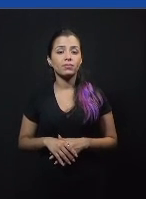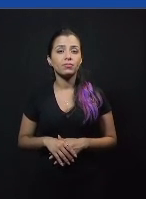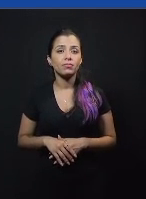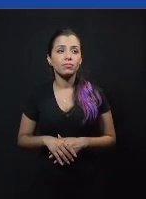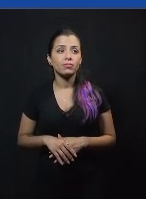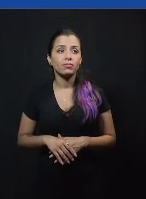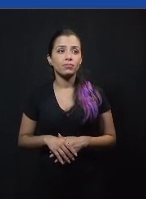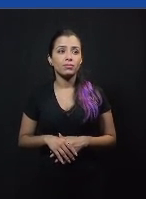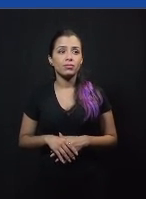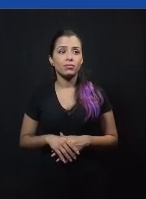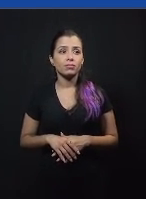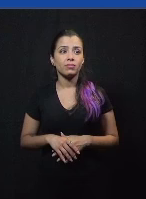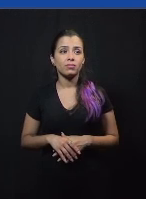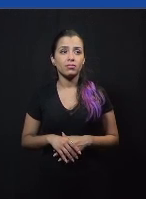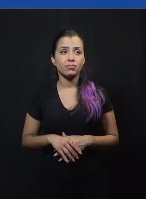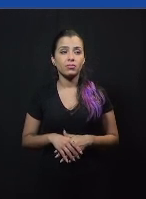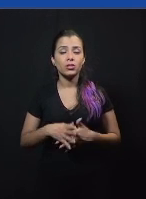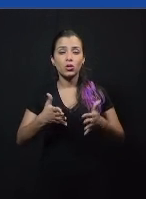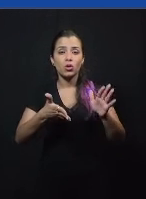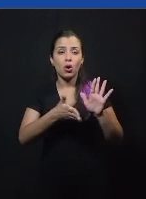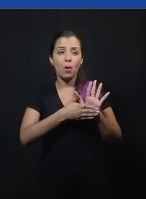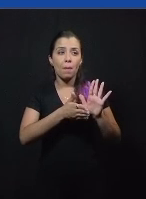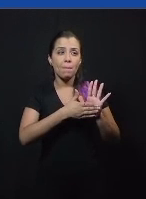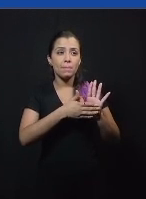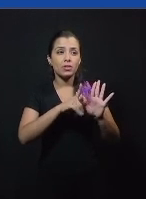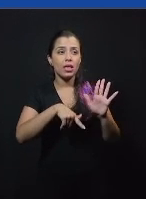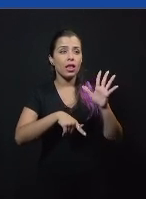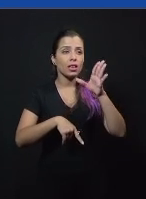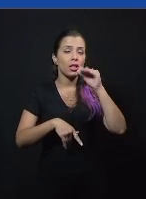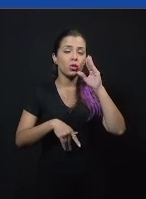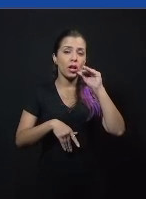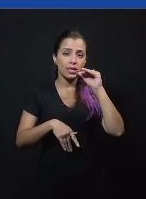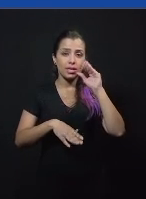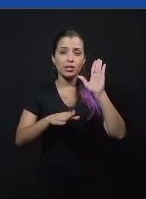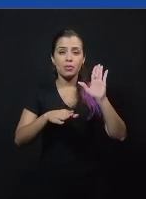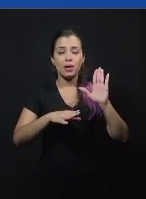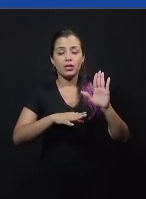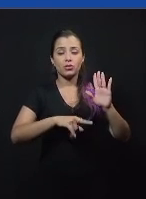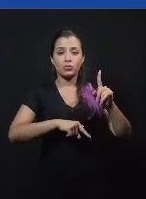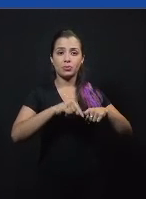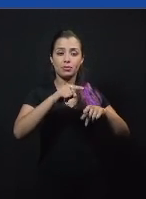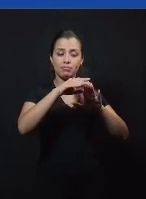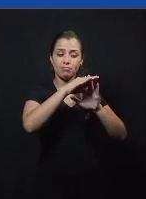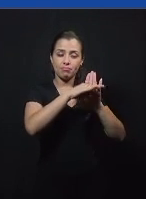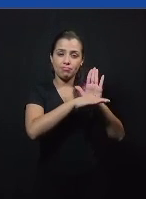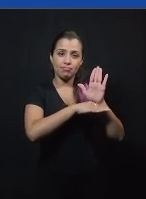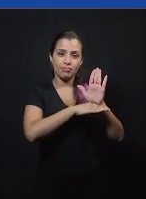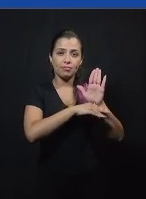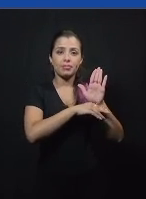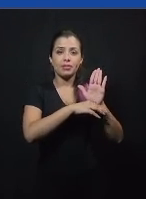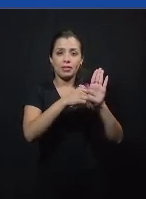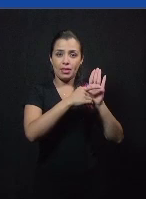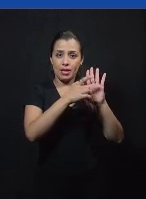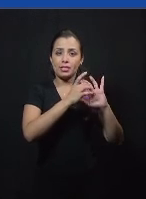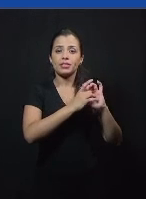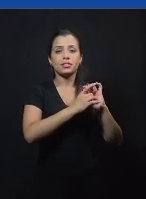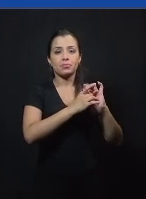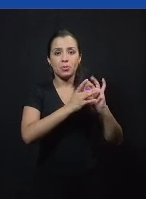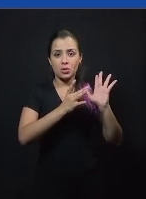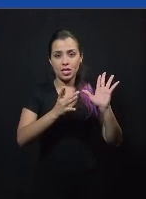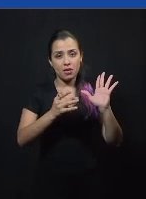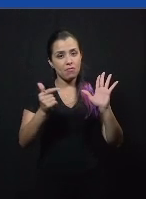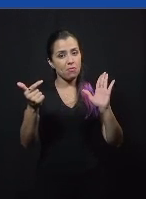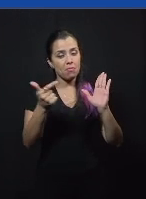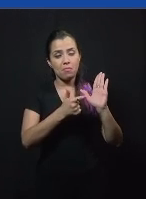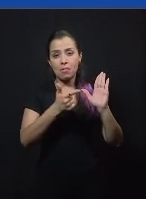como ONG ele é de adolescentes mas o material está disponível ele é acredito né acreditamos que ele é útil para quem quer que